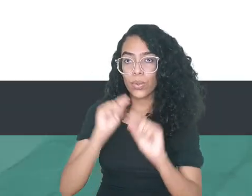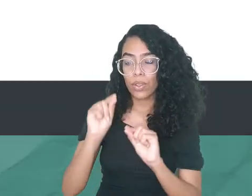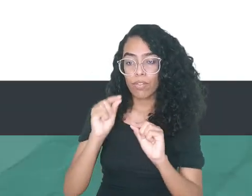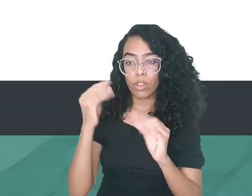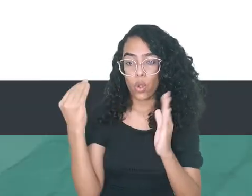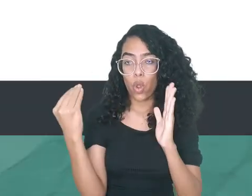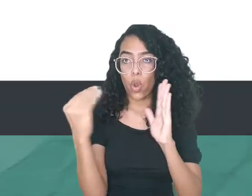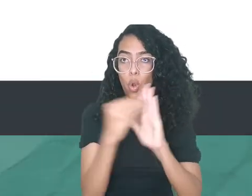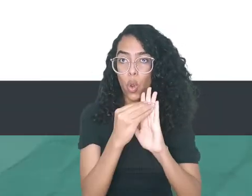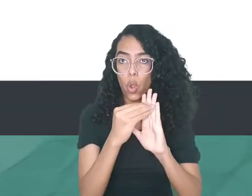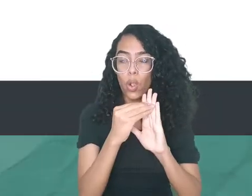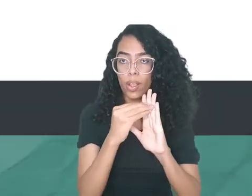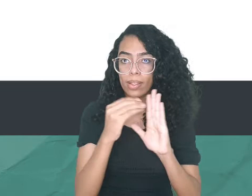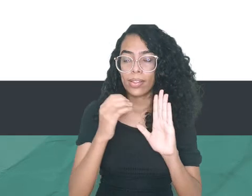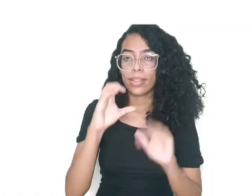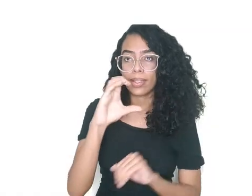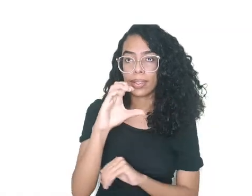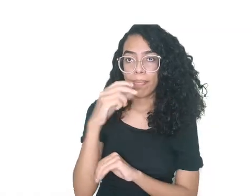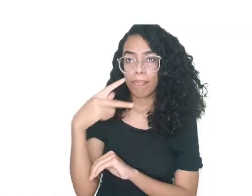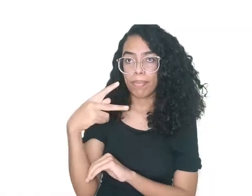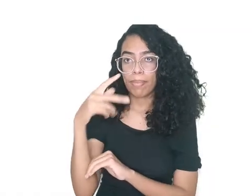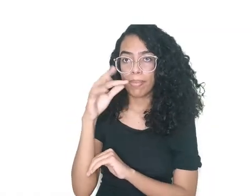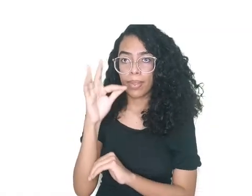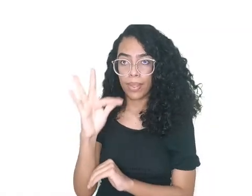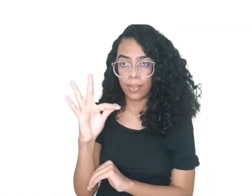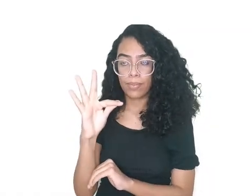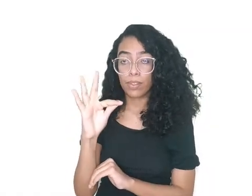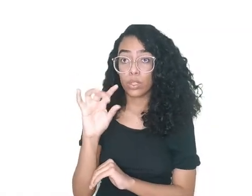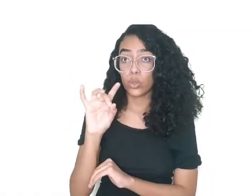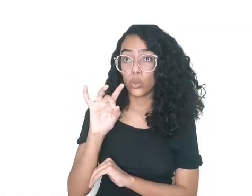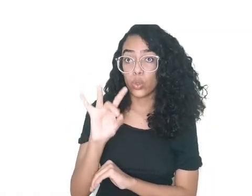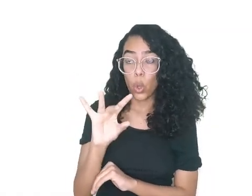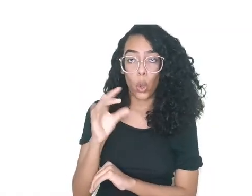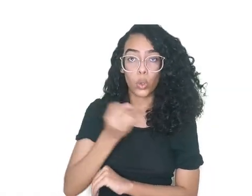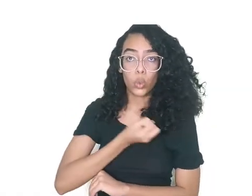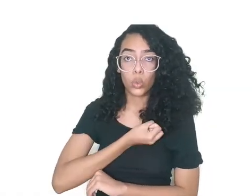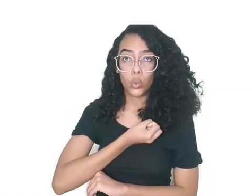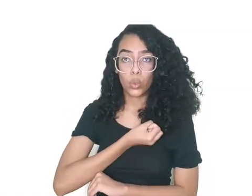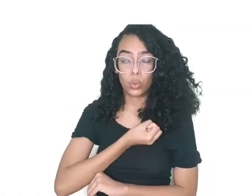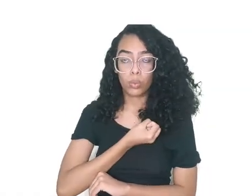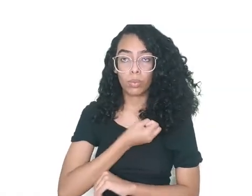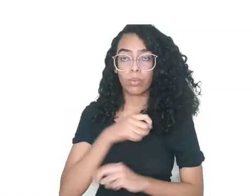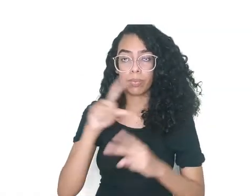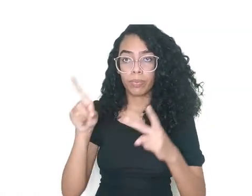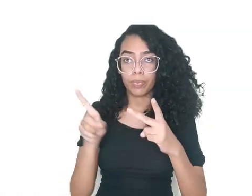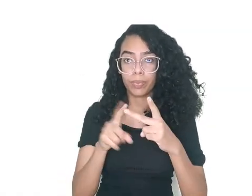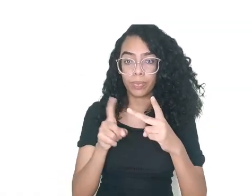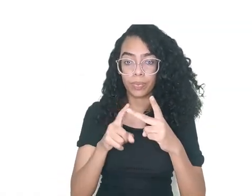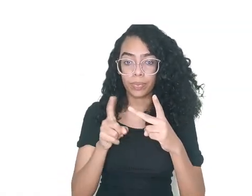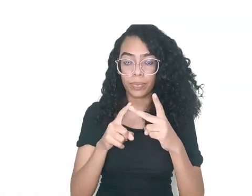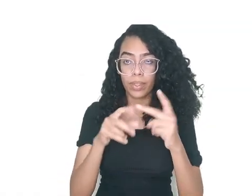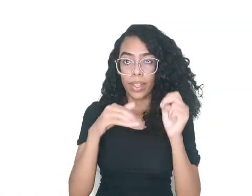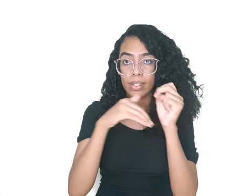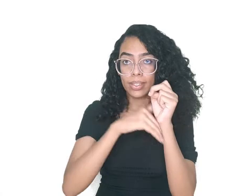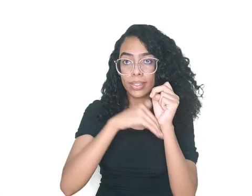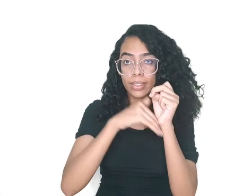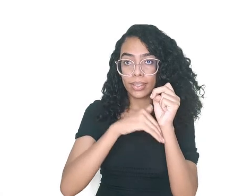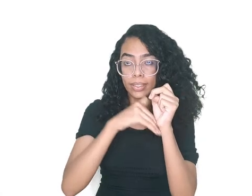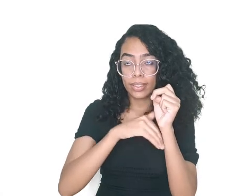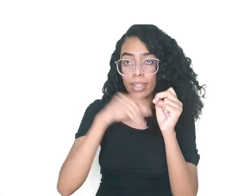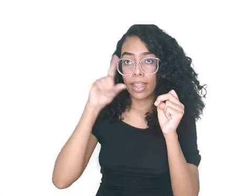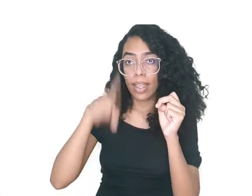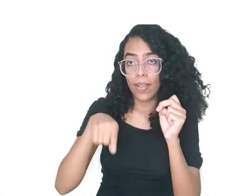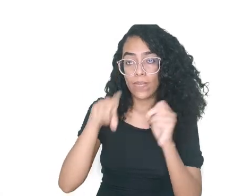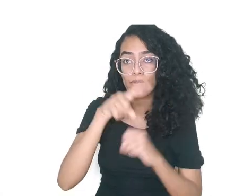você deve colocar os números do seu CPF. Coloque somente os números. Na segunda caixa, onde tem escrito Senha,